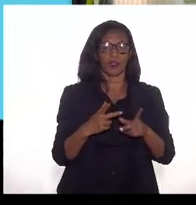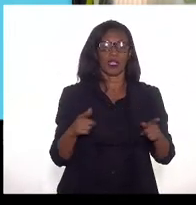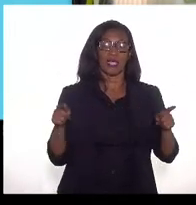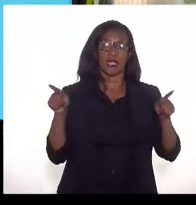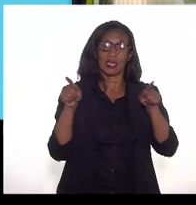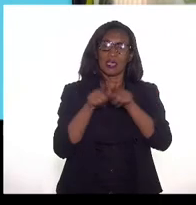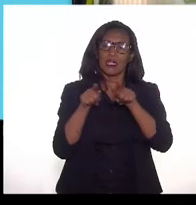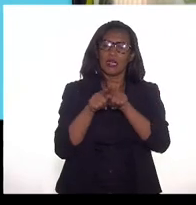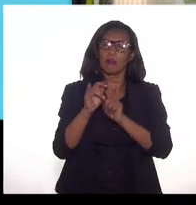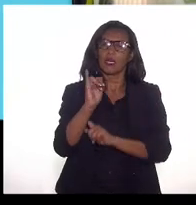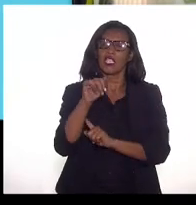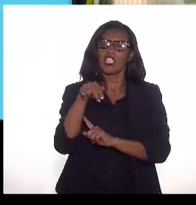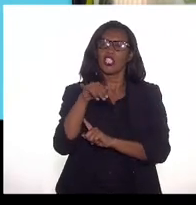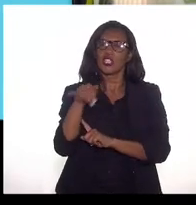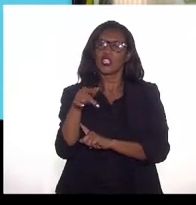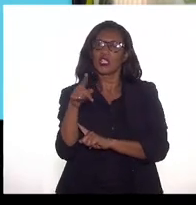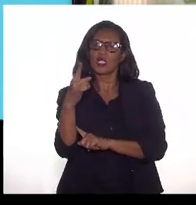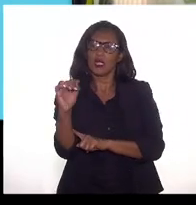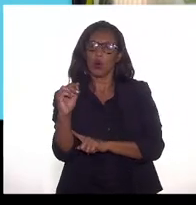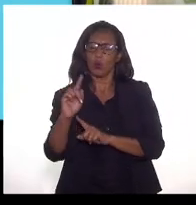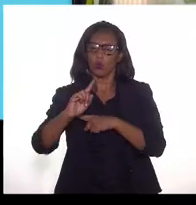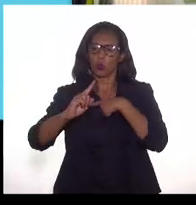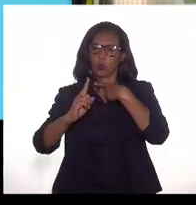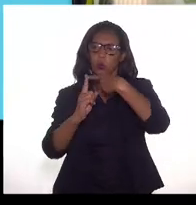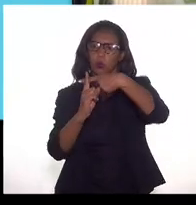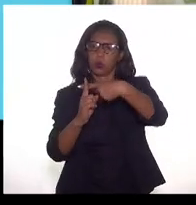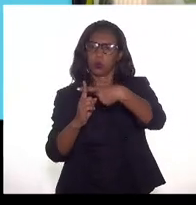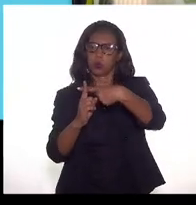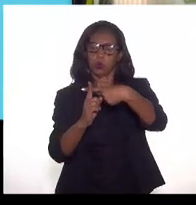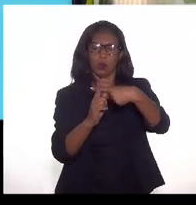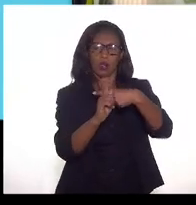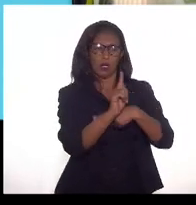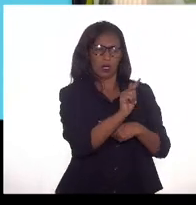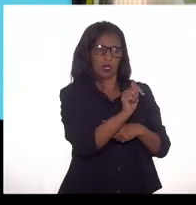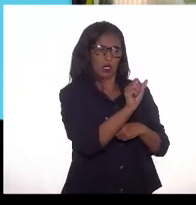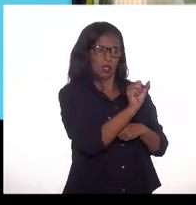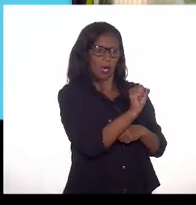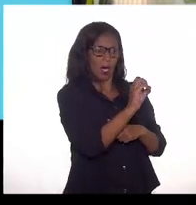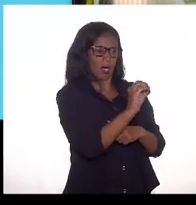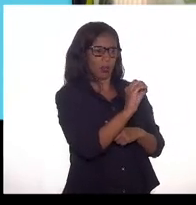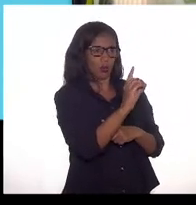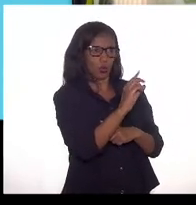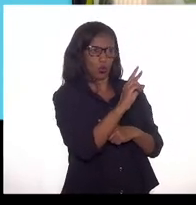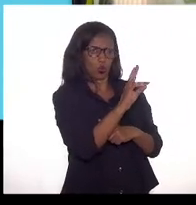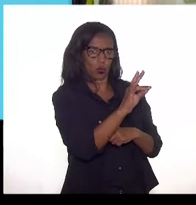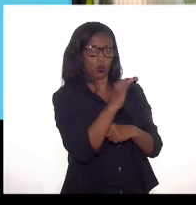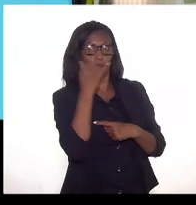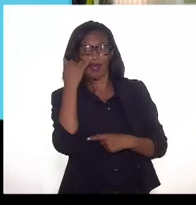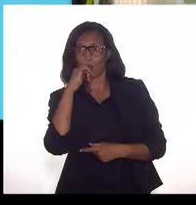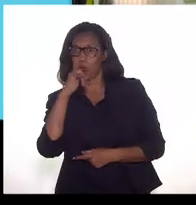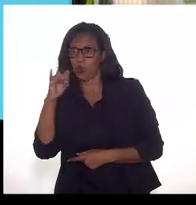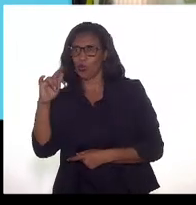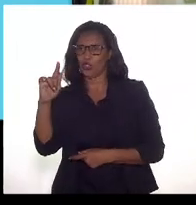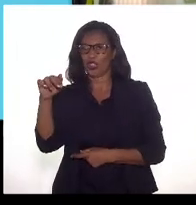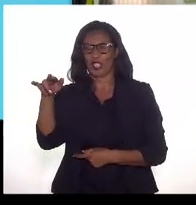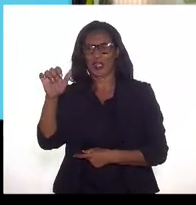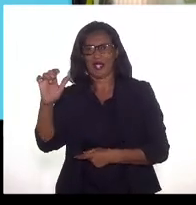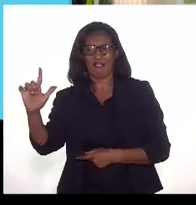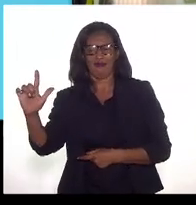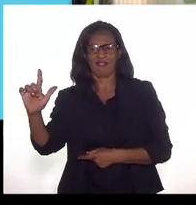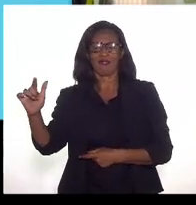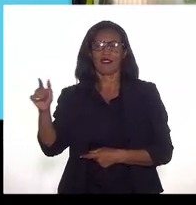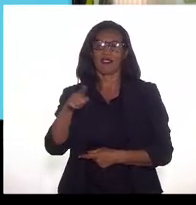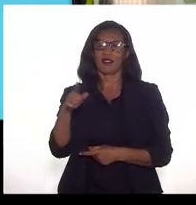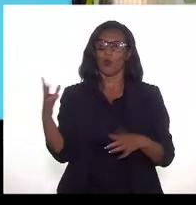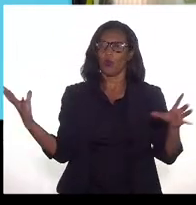somada gasoduto Brasil-Bolívia mais terminais de GNL chegou a ser